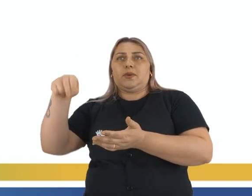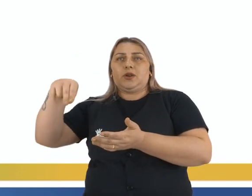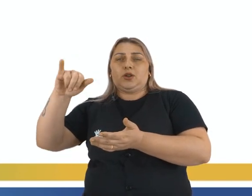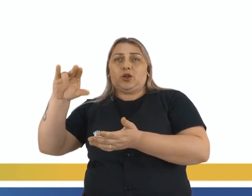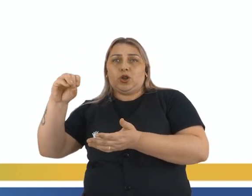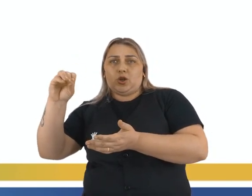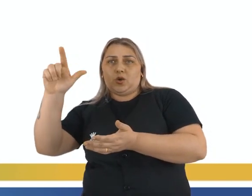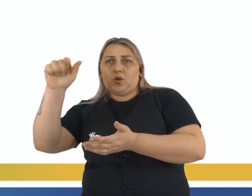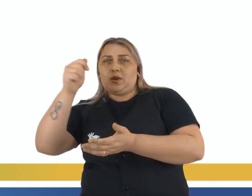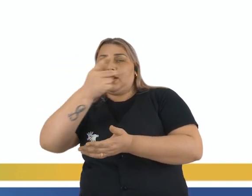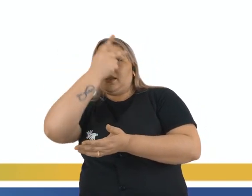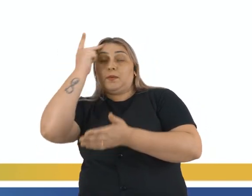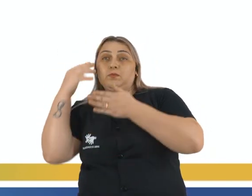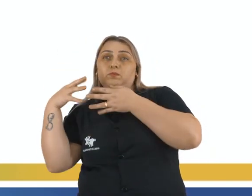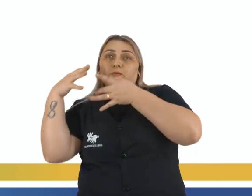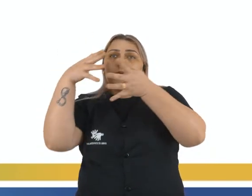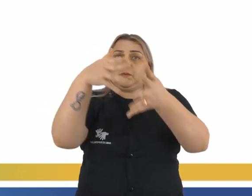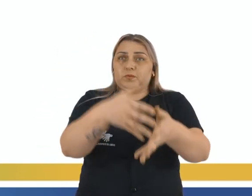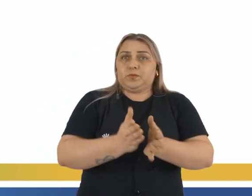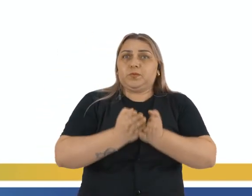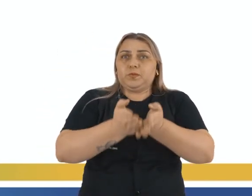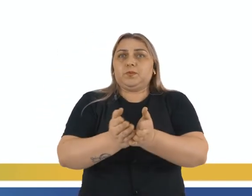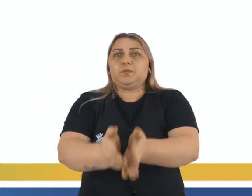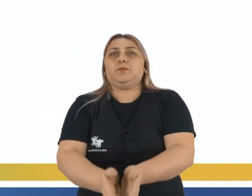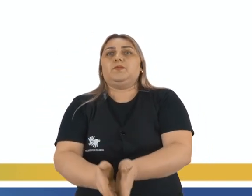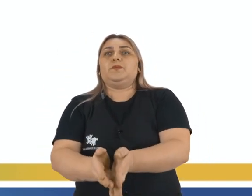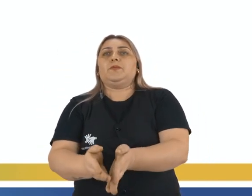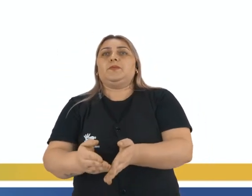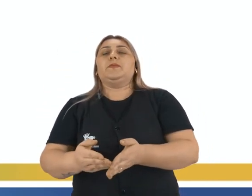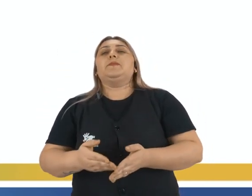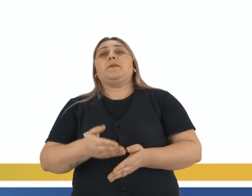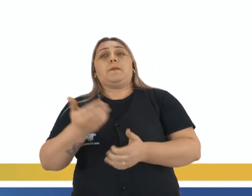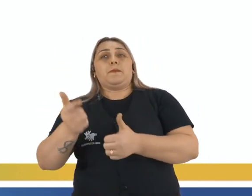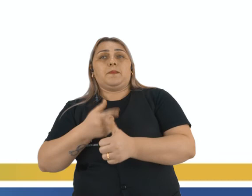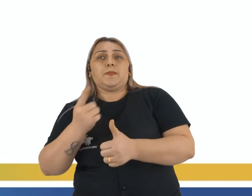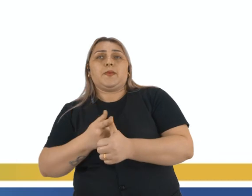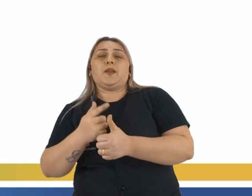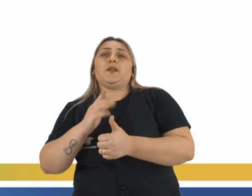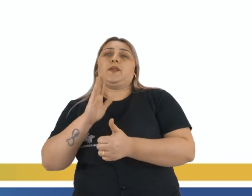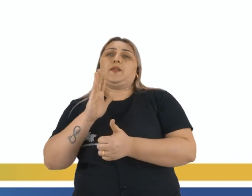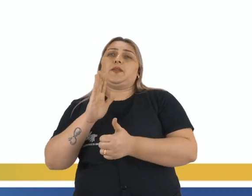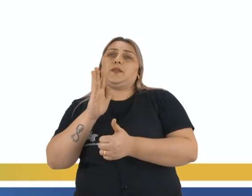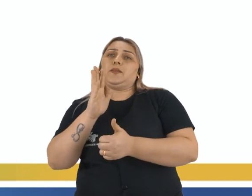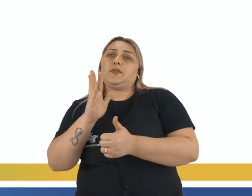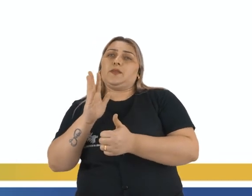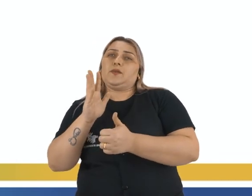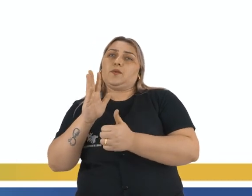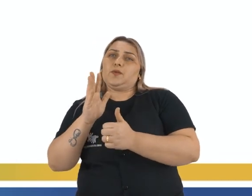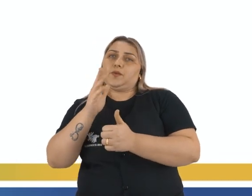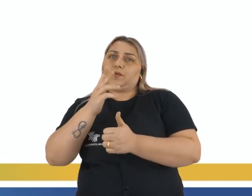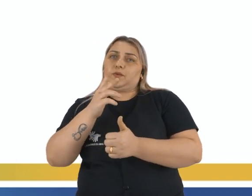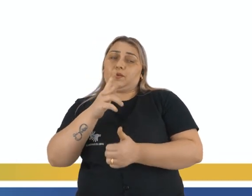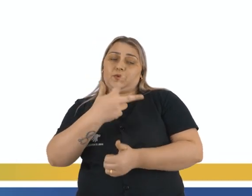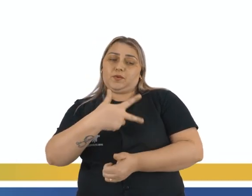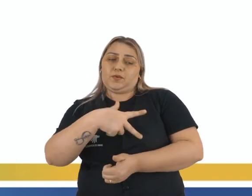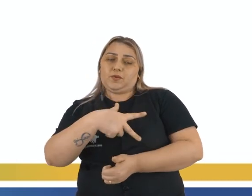região, lá nas grandes navegações que a gente também já estudou. Então, aos poucos, os franceses, como não eram